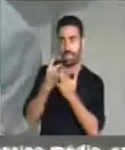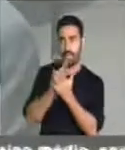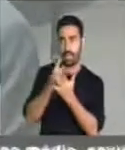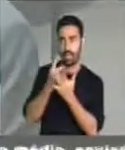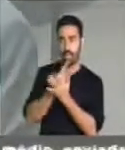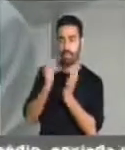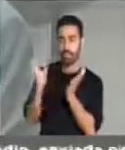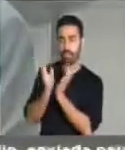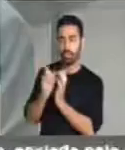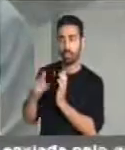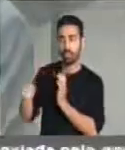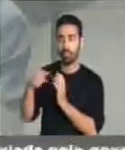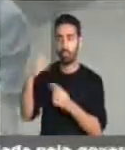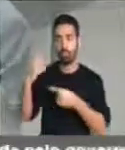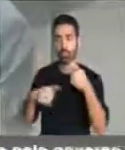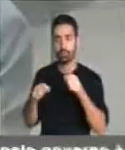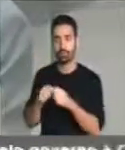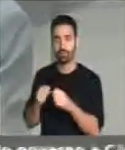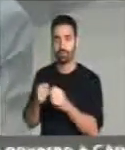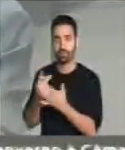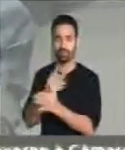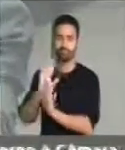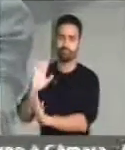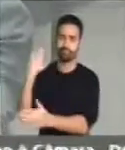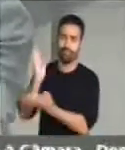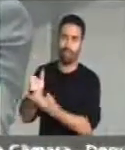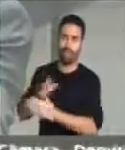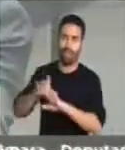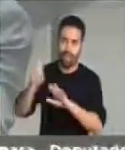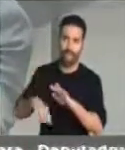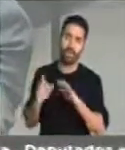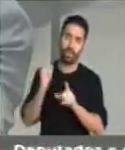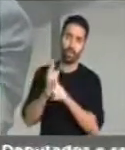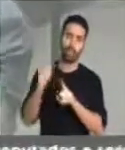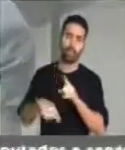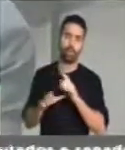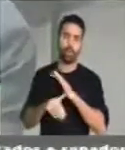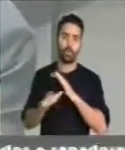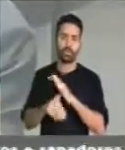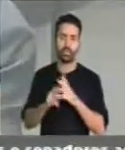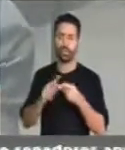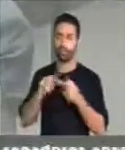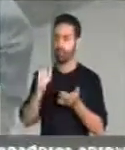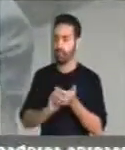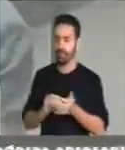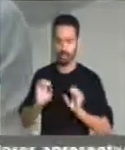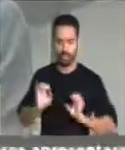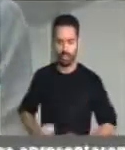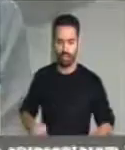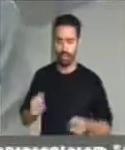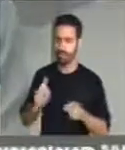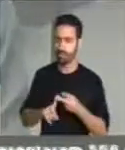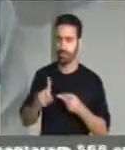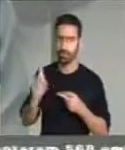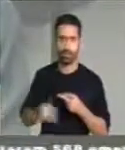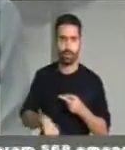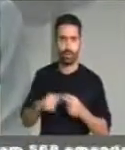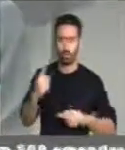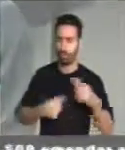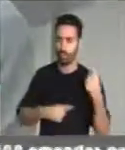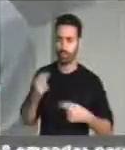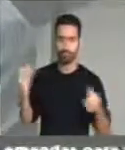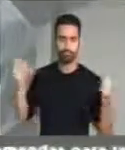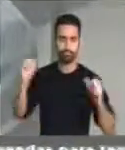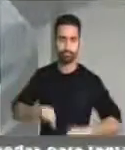classe política Não, é corrupção mesmo É comportamento antiético É degradação da política